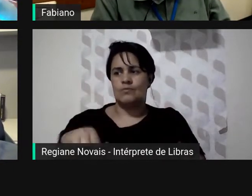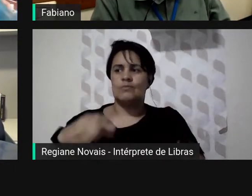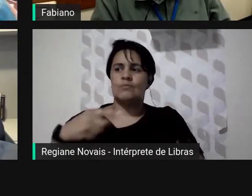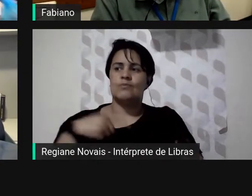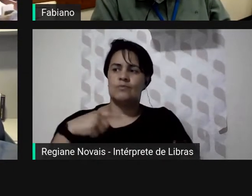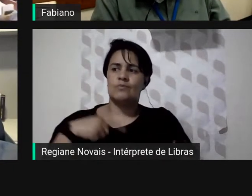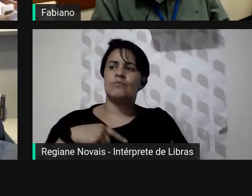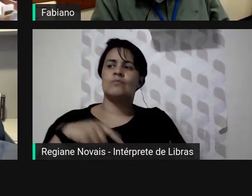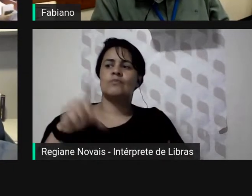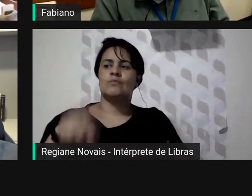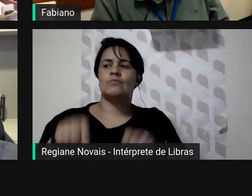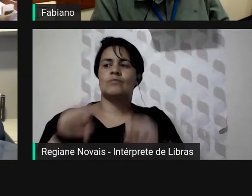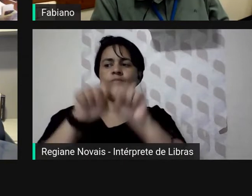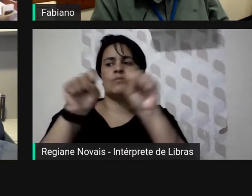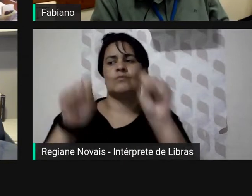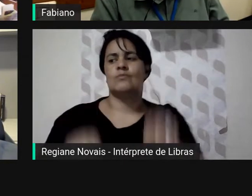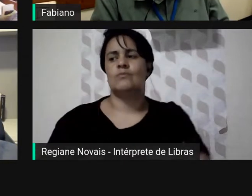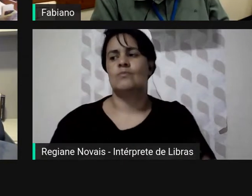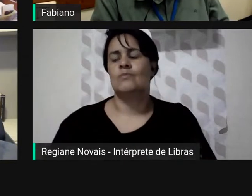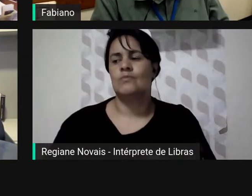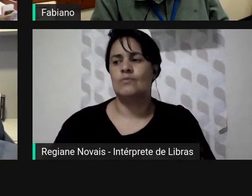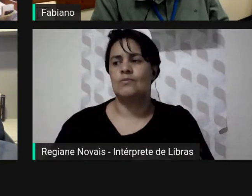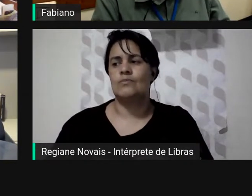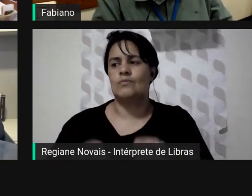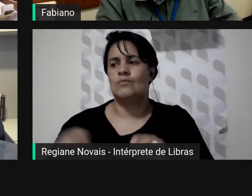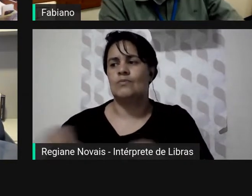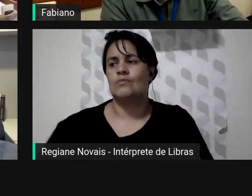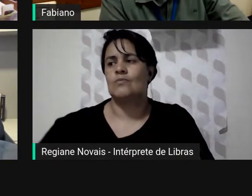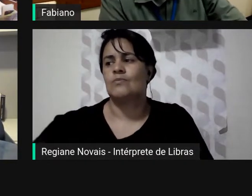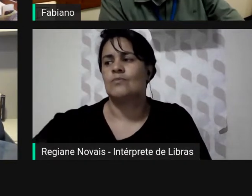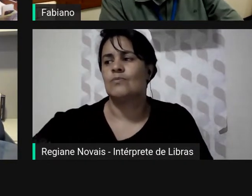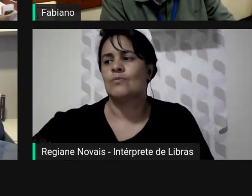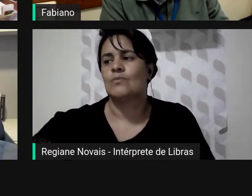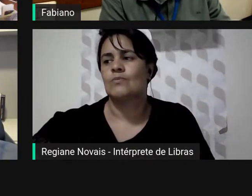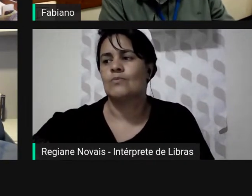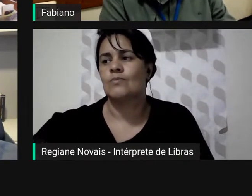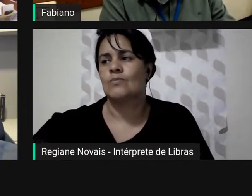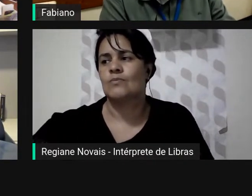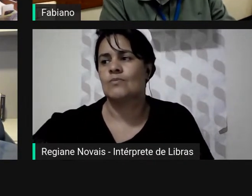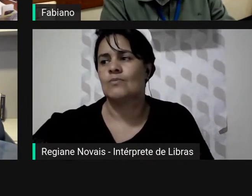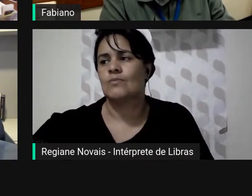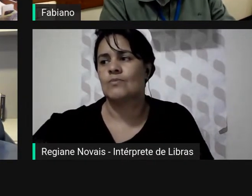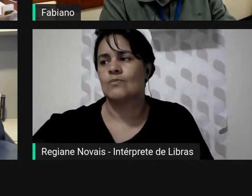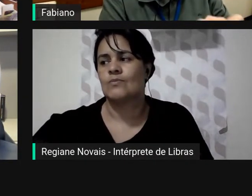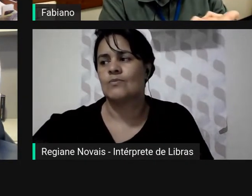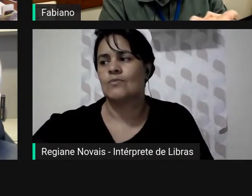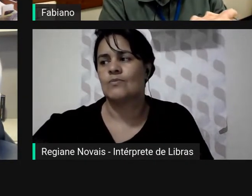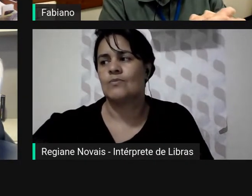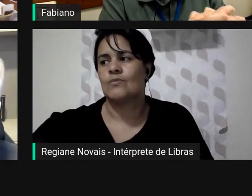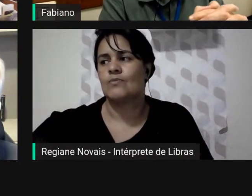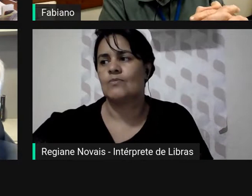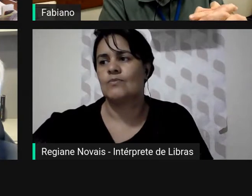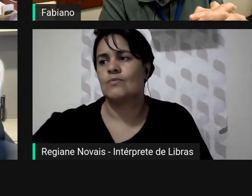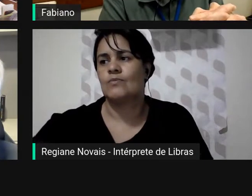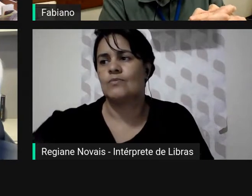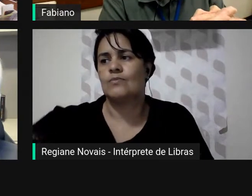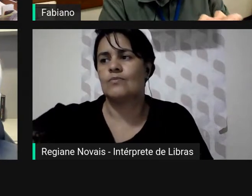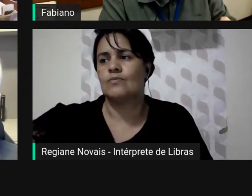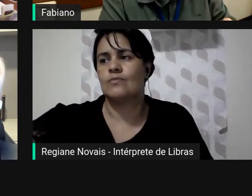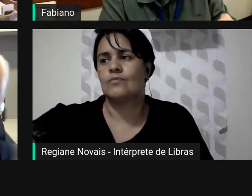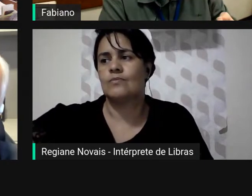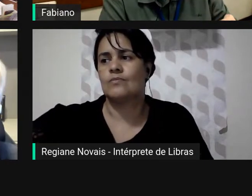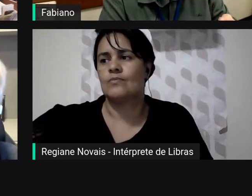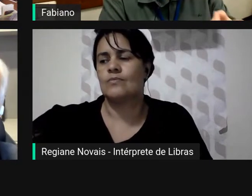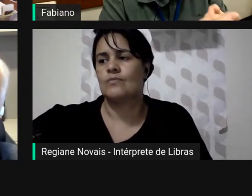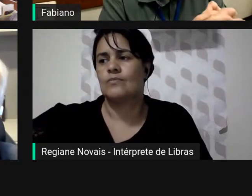não é interativo ainda que ainda que essa interação fosse assíncrona ou seja que o cidadão colocasse lá e